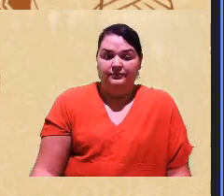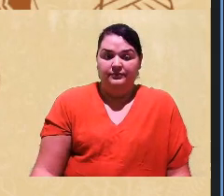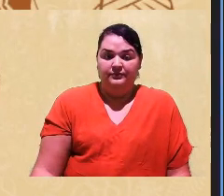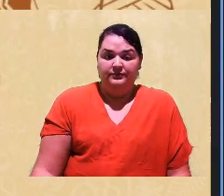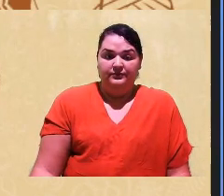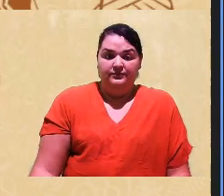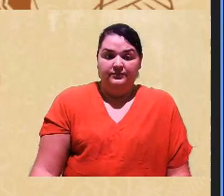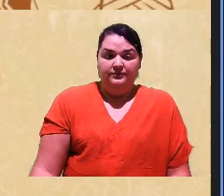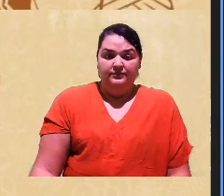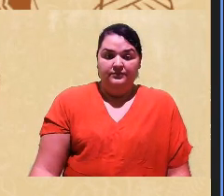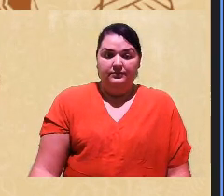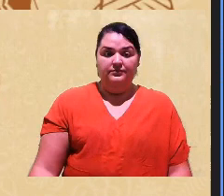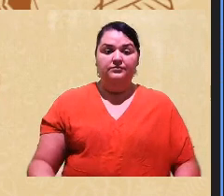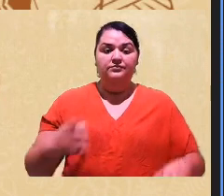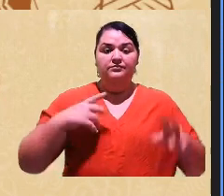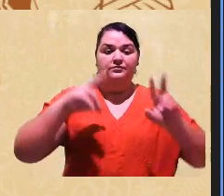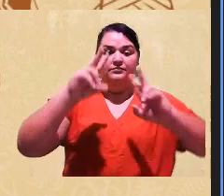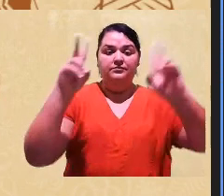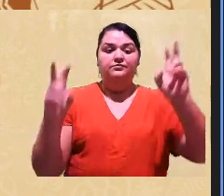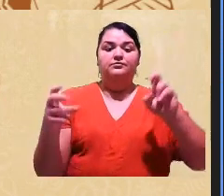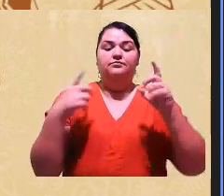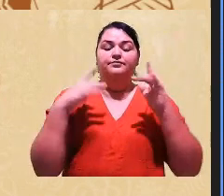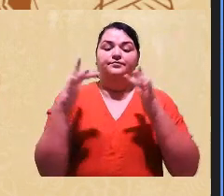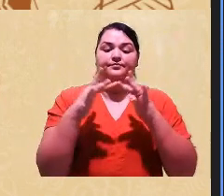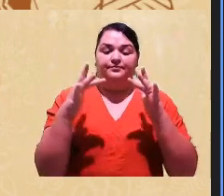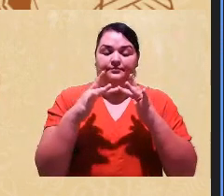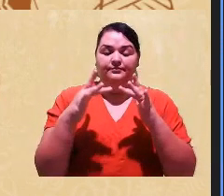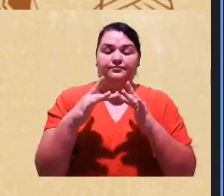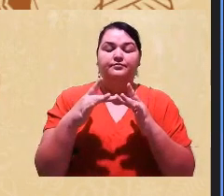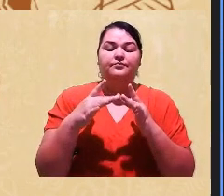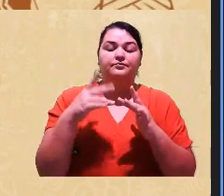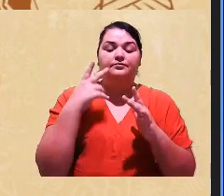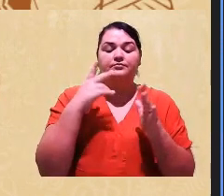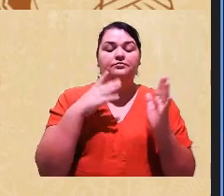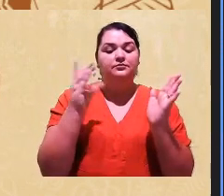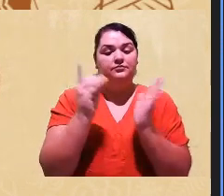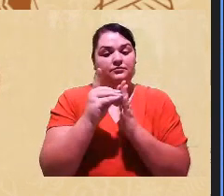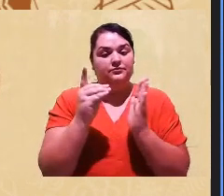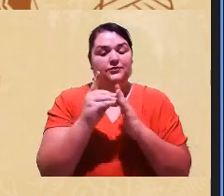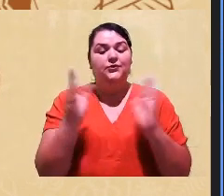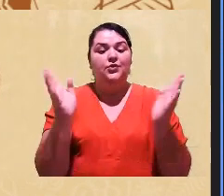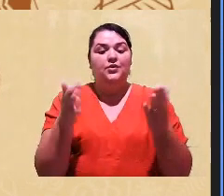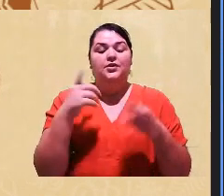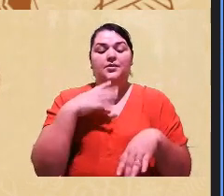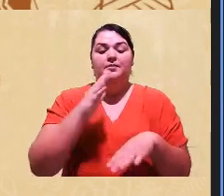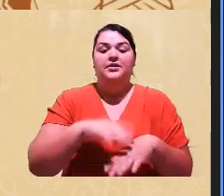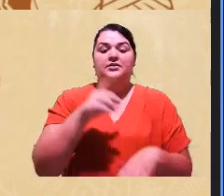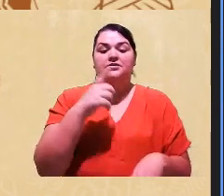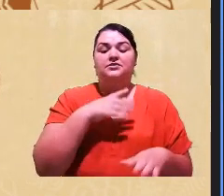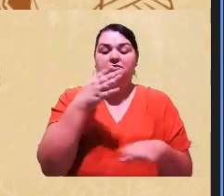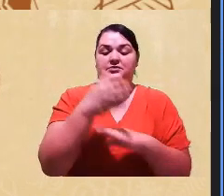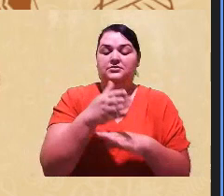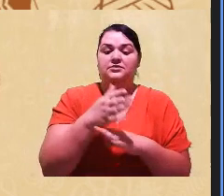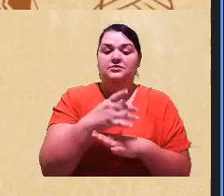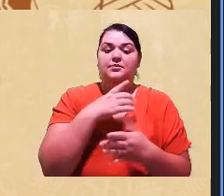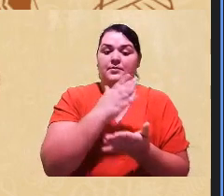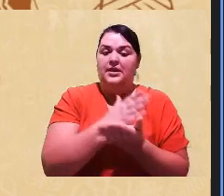pelas questões relacionadas aos indígenas, hoje mais dentro das partes